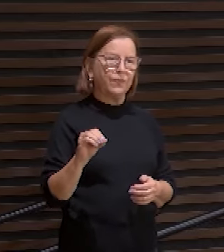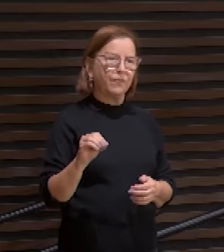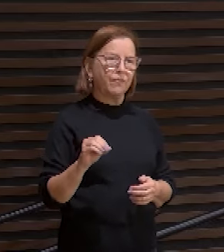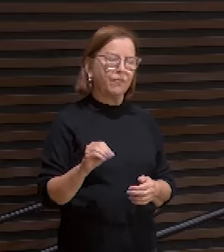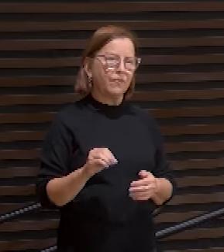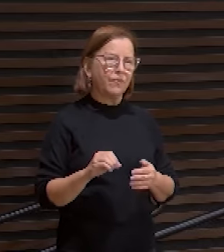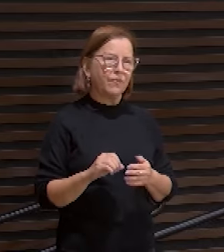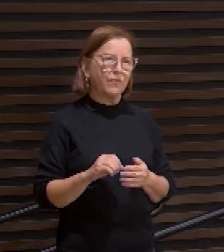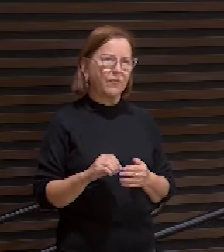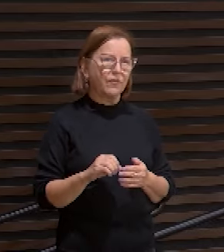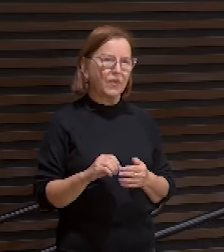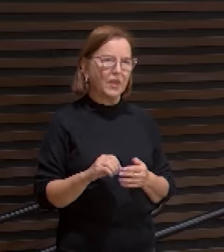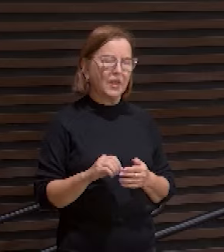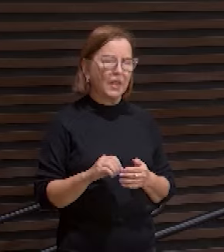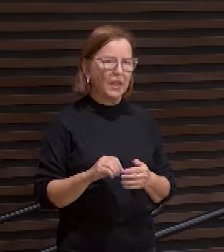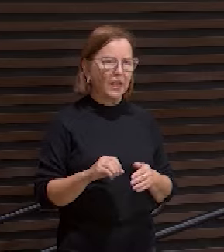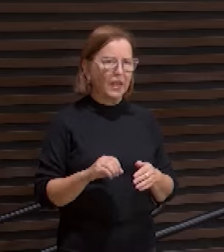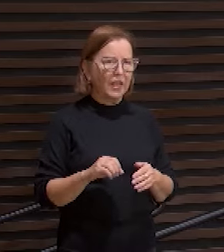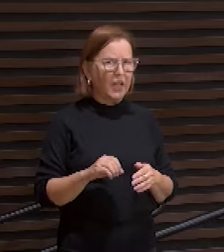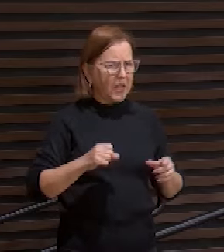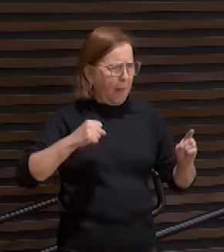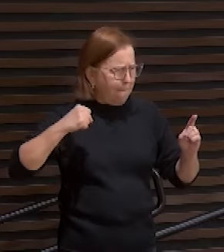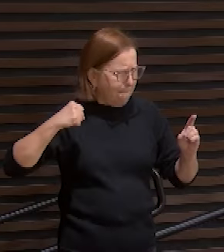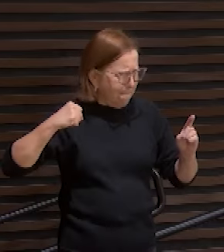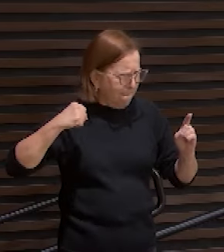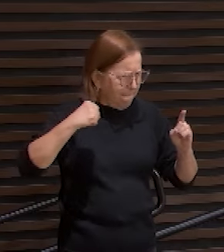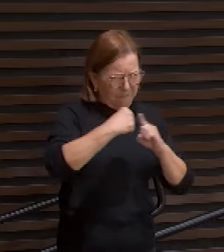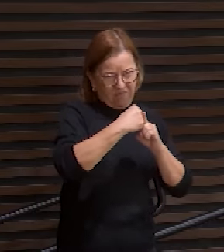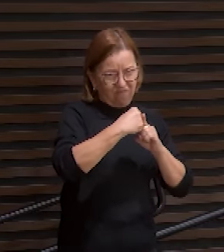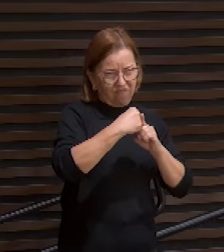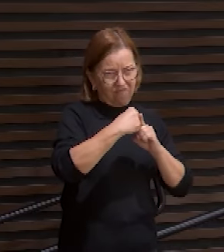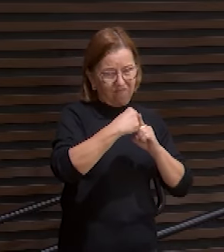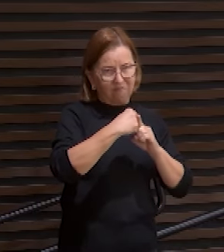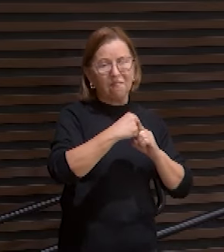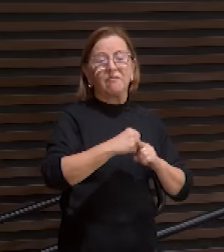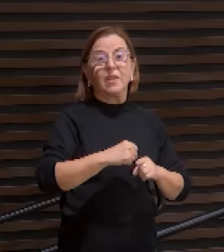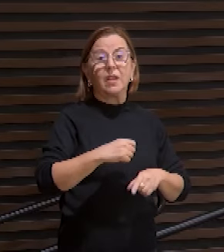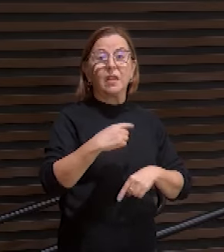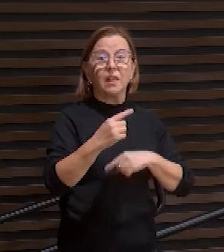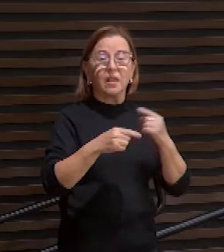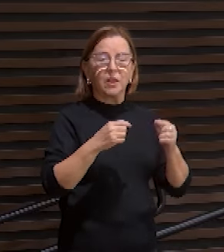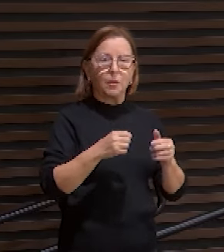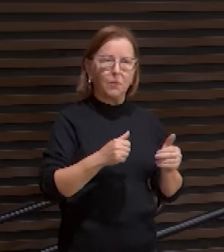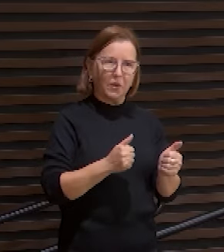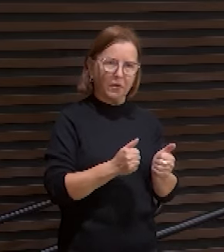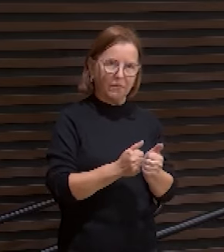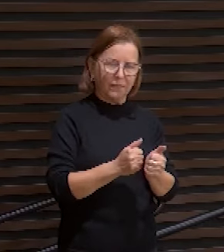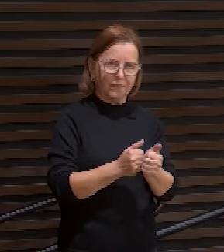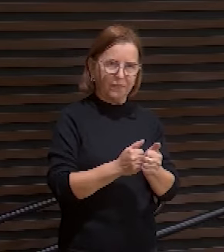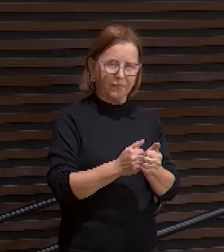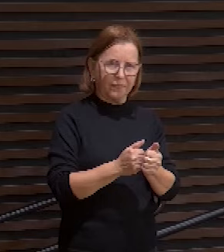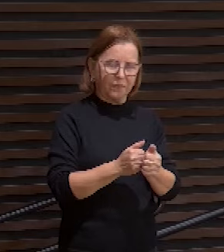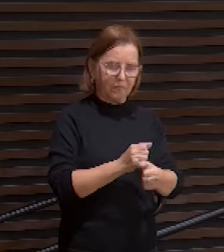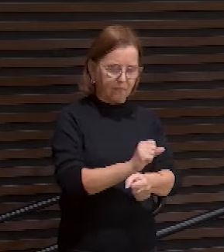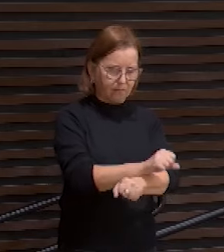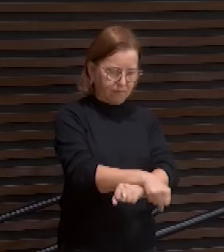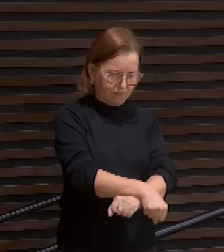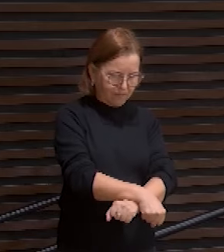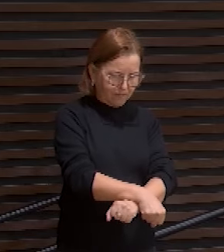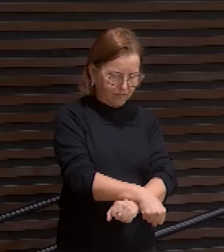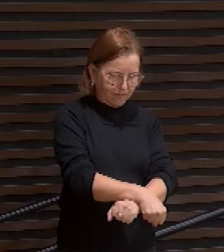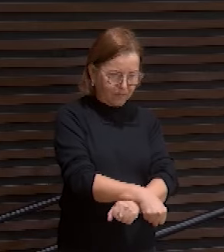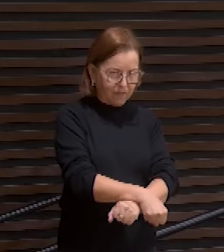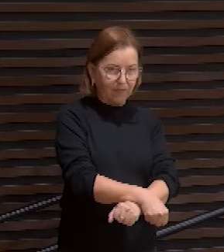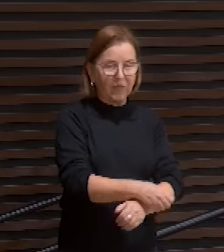também esbofeteado. De lá, ele seguiu manietado até o